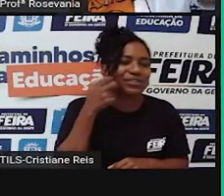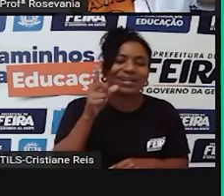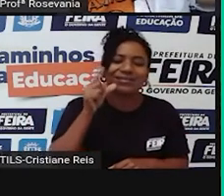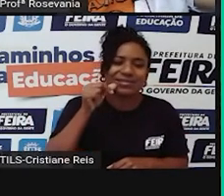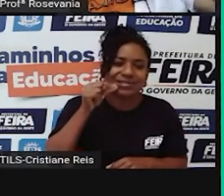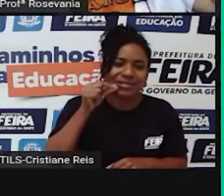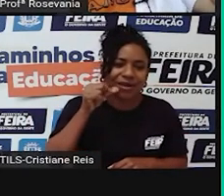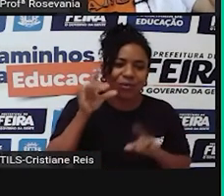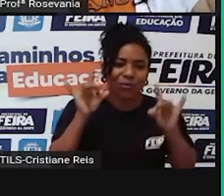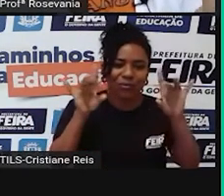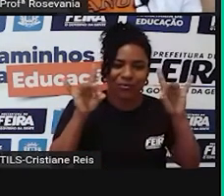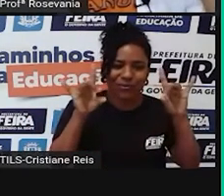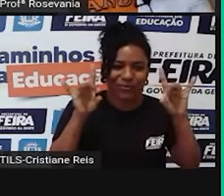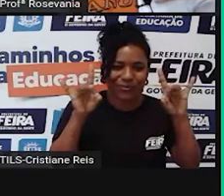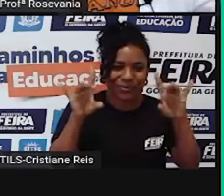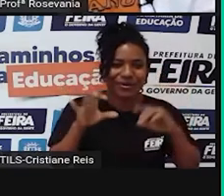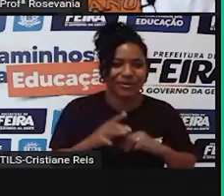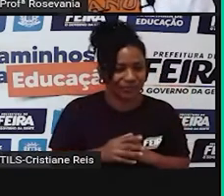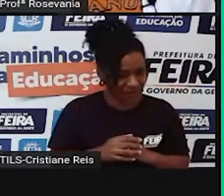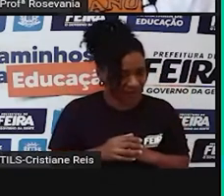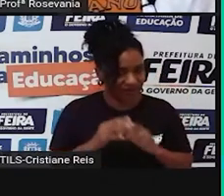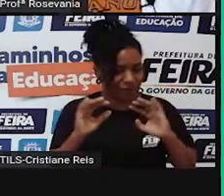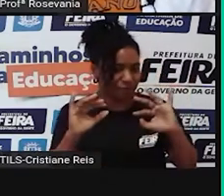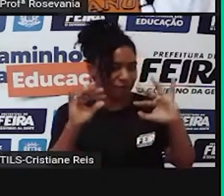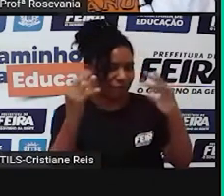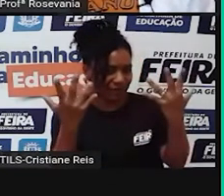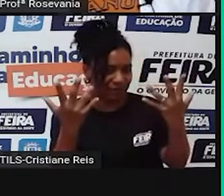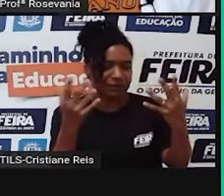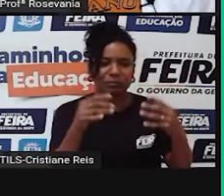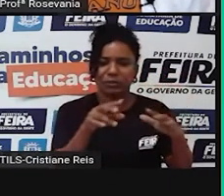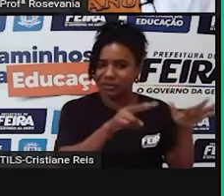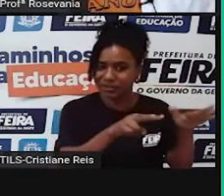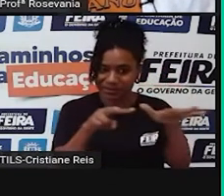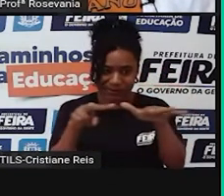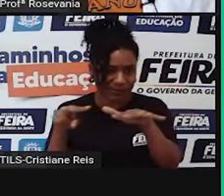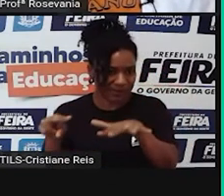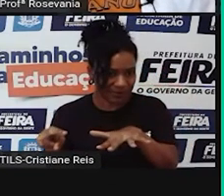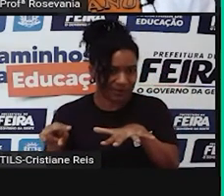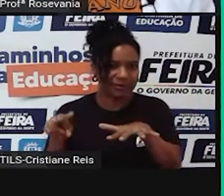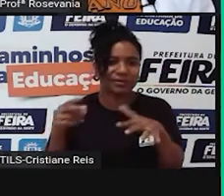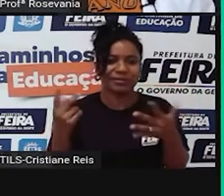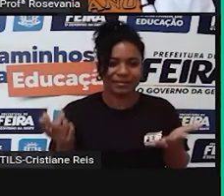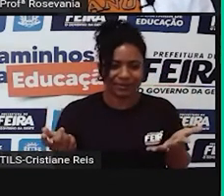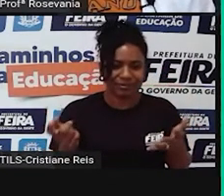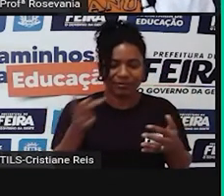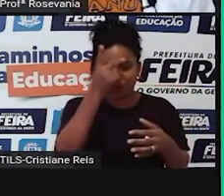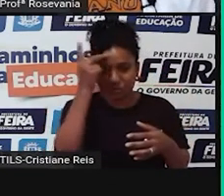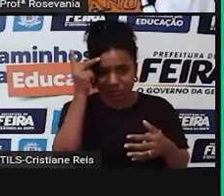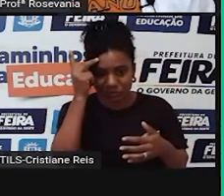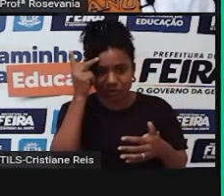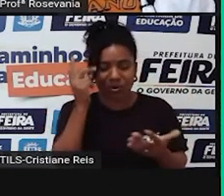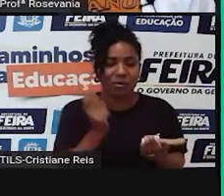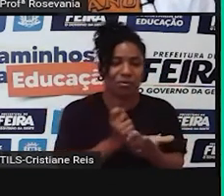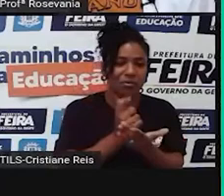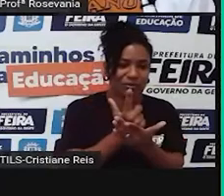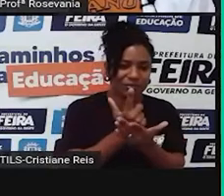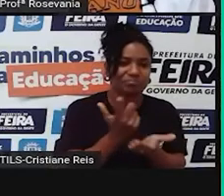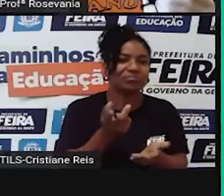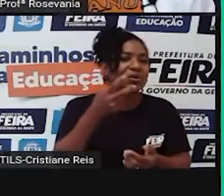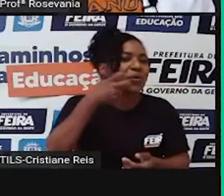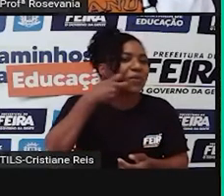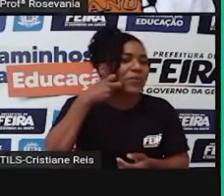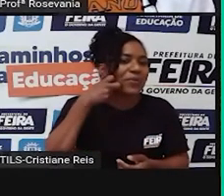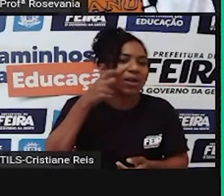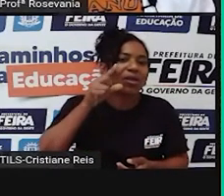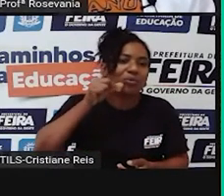claro que a gente ligou ele a algumas festas, né, exemplo, a Semana Santa mesmo, é forte, né, a pessoa que comeu bacalhau. Se bem que